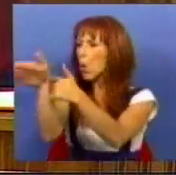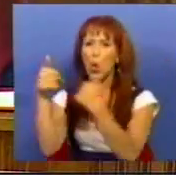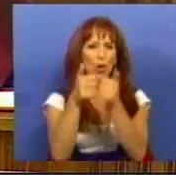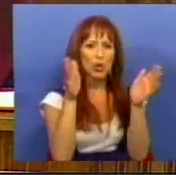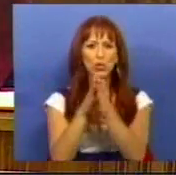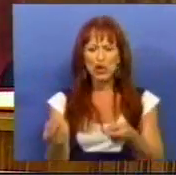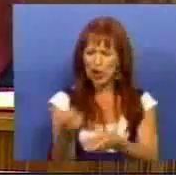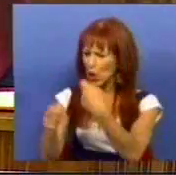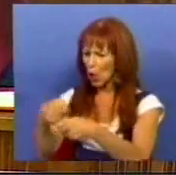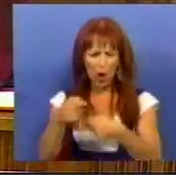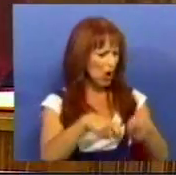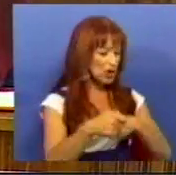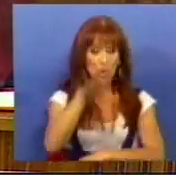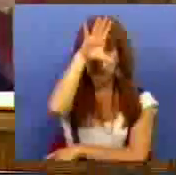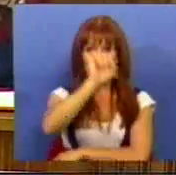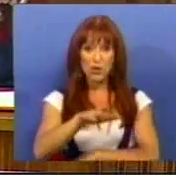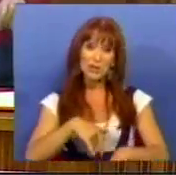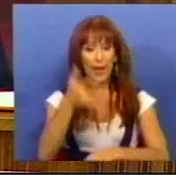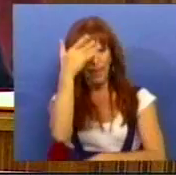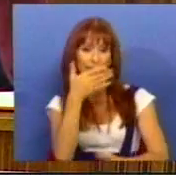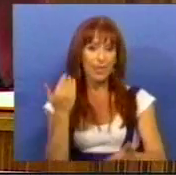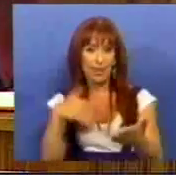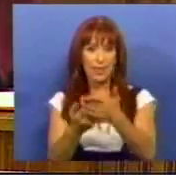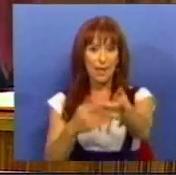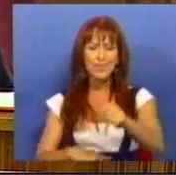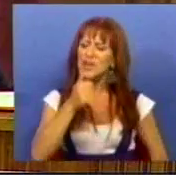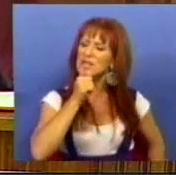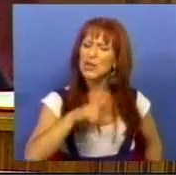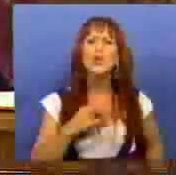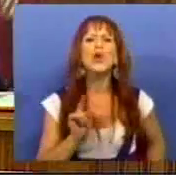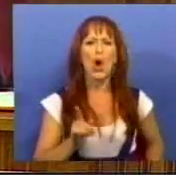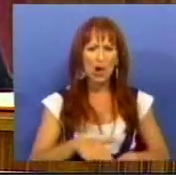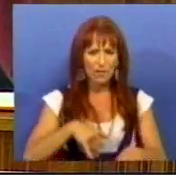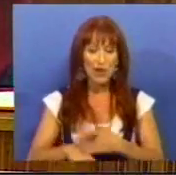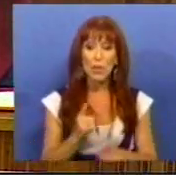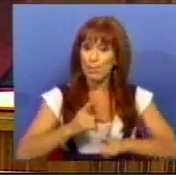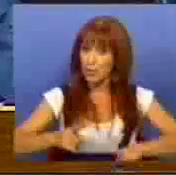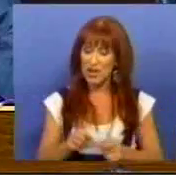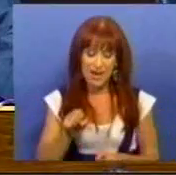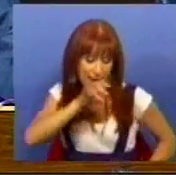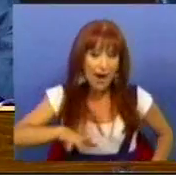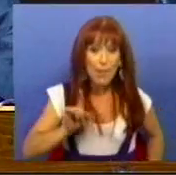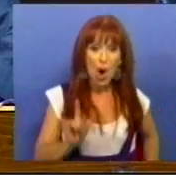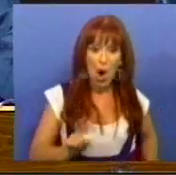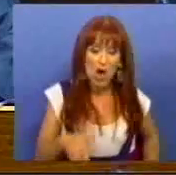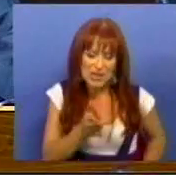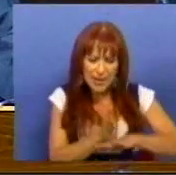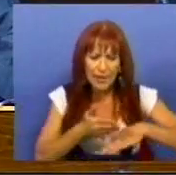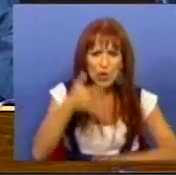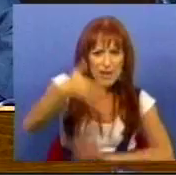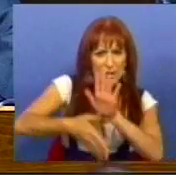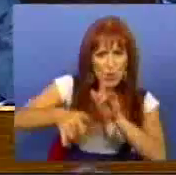em todos os negócios que o Governo facilita e decisões que toma. Porque no campo daquilo que são setores